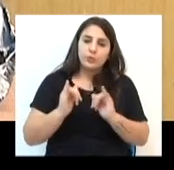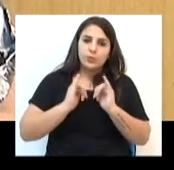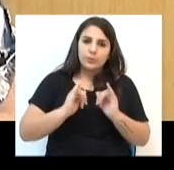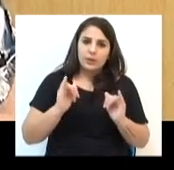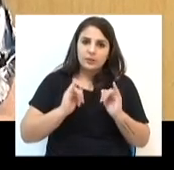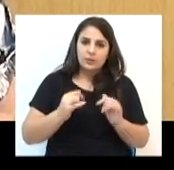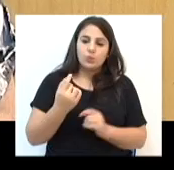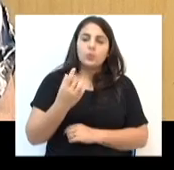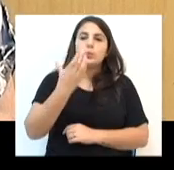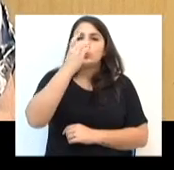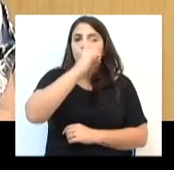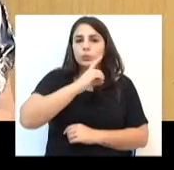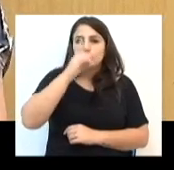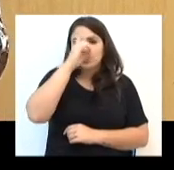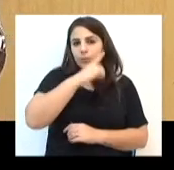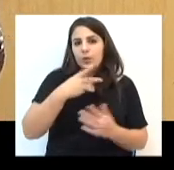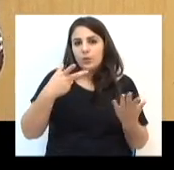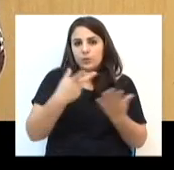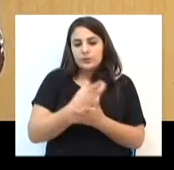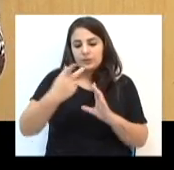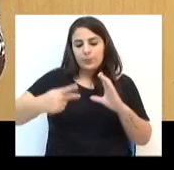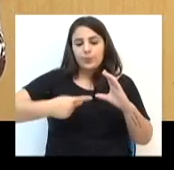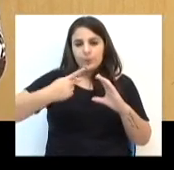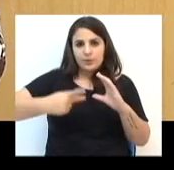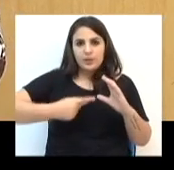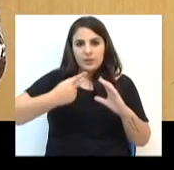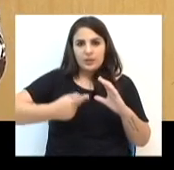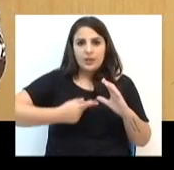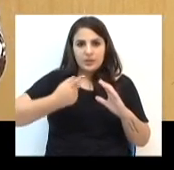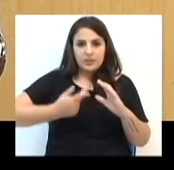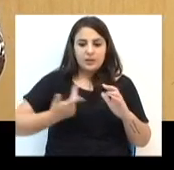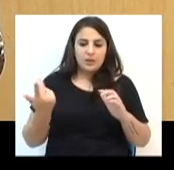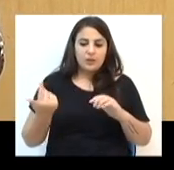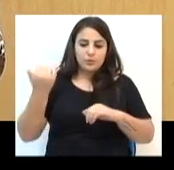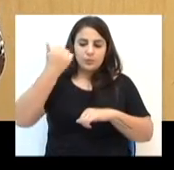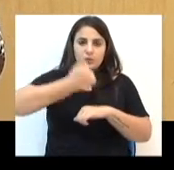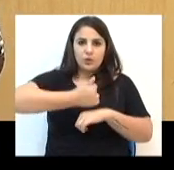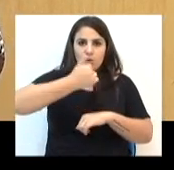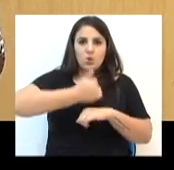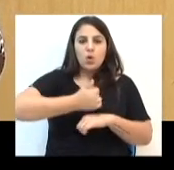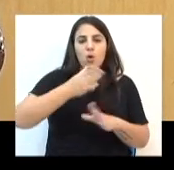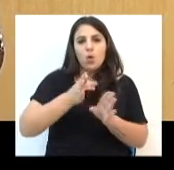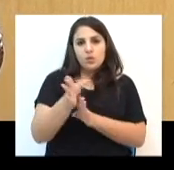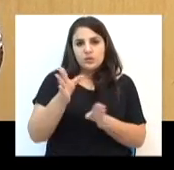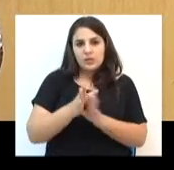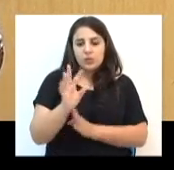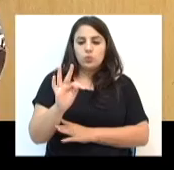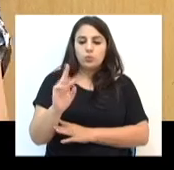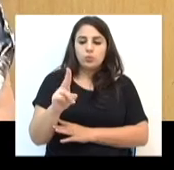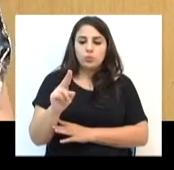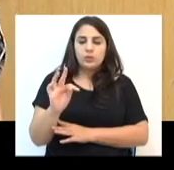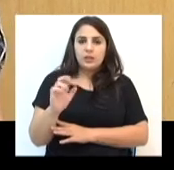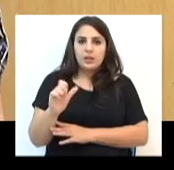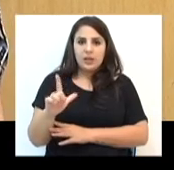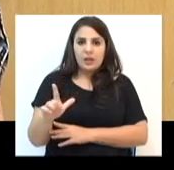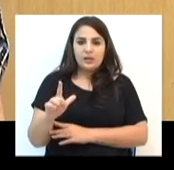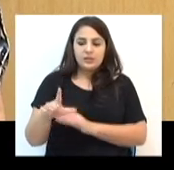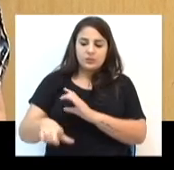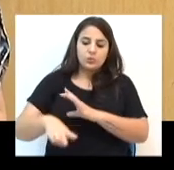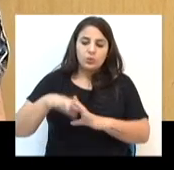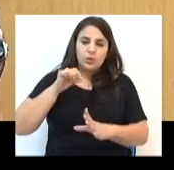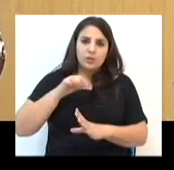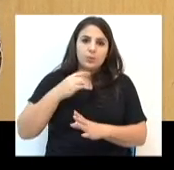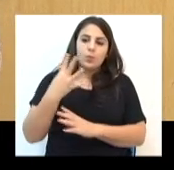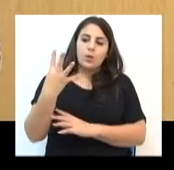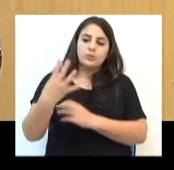informação. Neste domingo, acontece na Câmara de Vereadores a posse dos conselheiros tutelares. Os profissionais